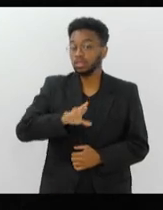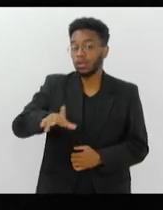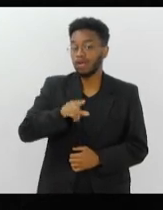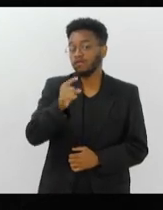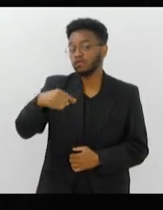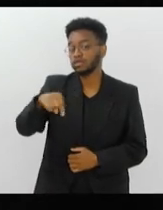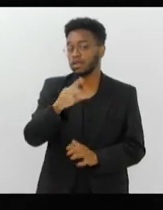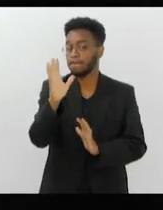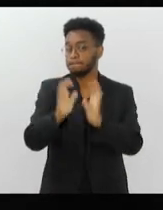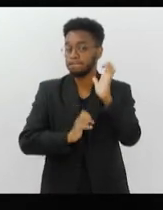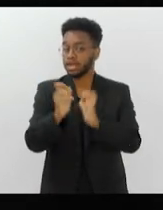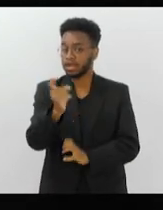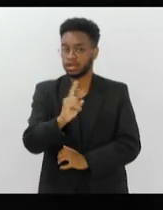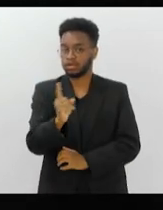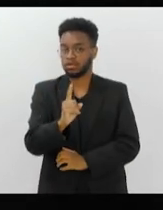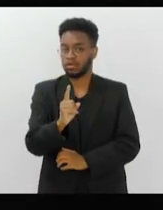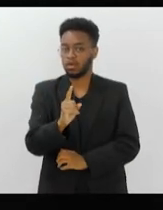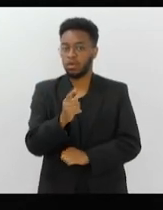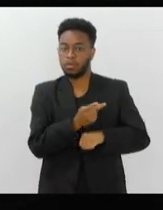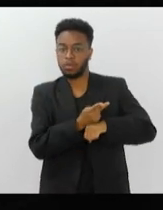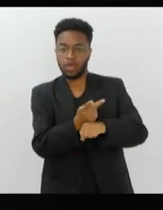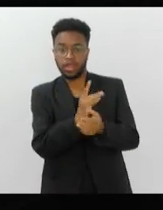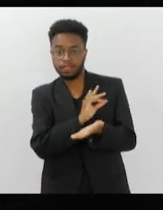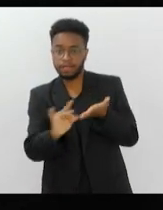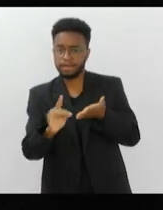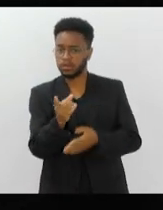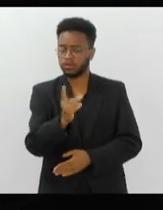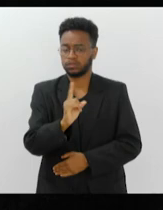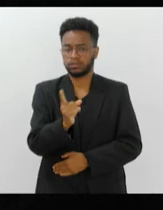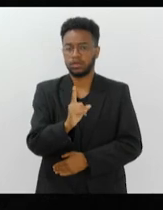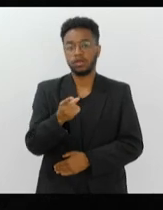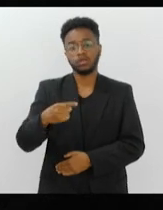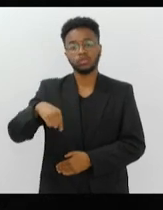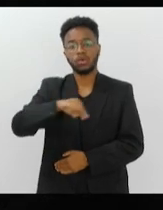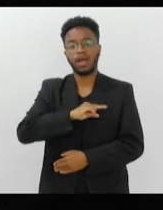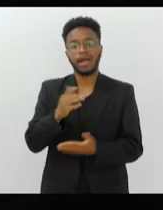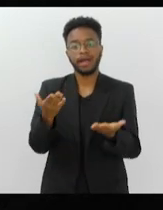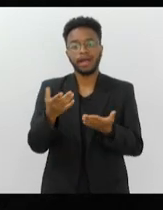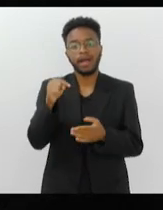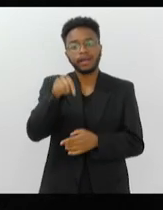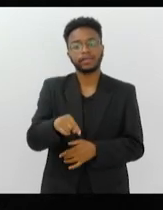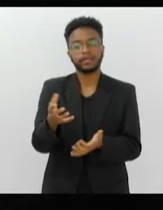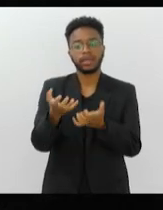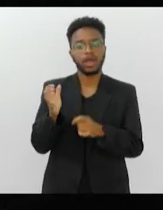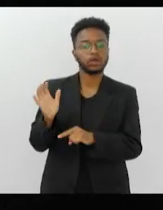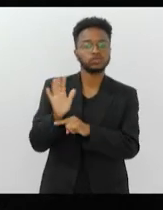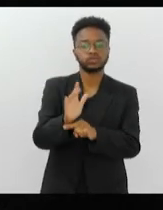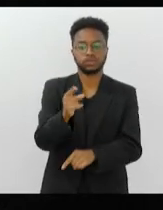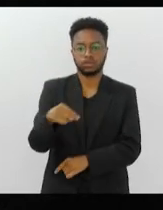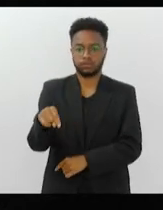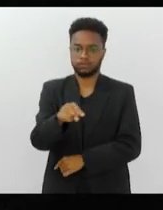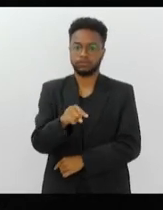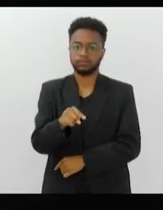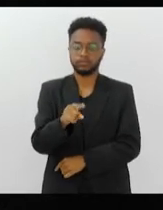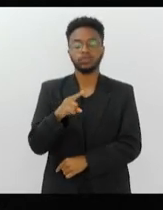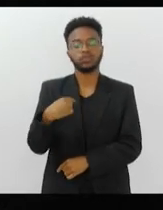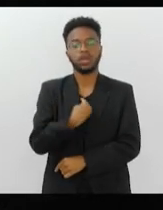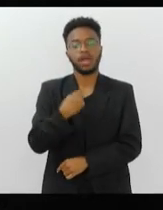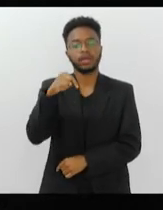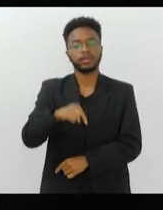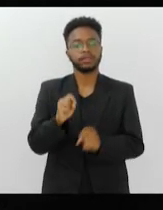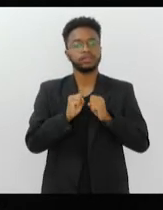não arrumem inimigos, estamos aqui para ajudar vocês, estamos aqui pelos nossos